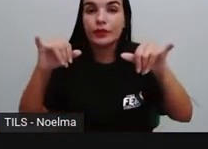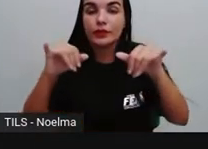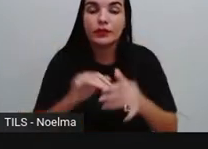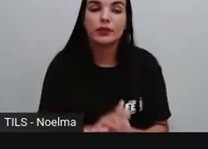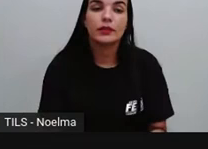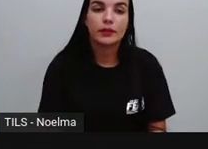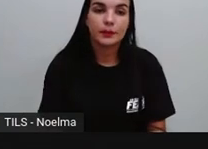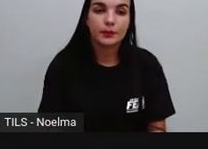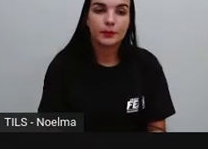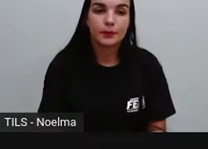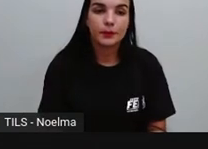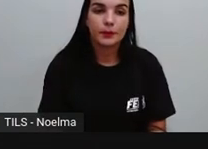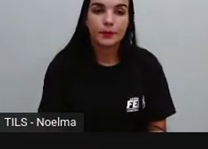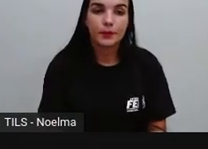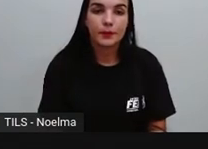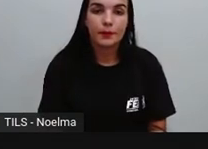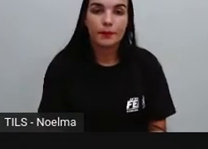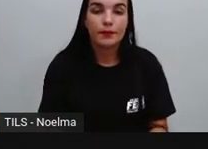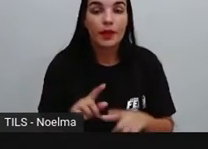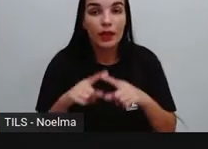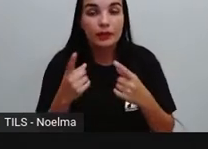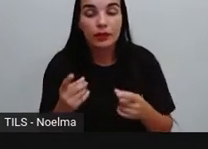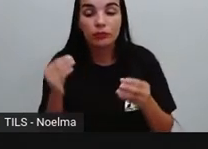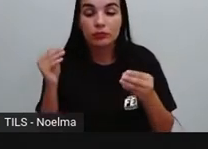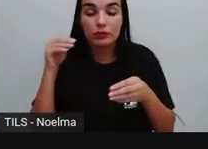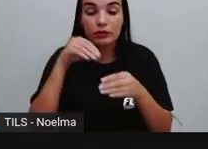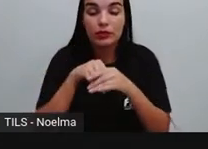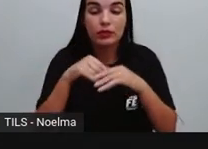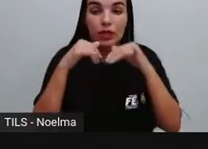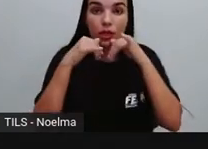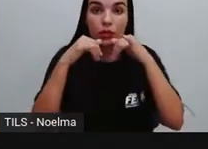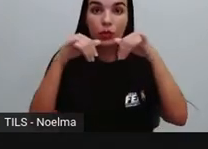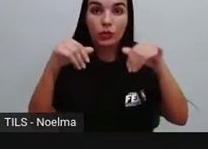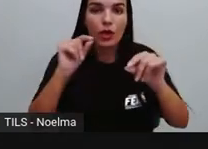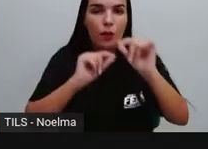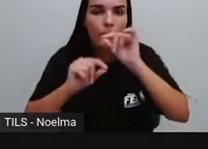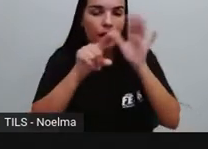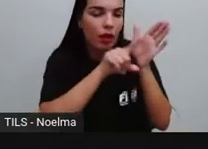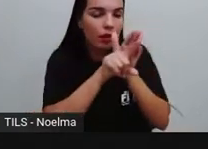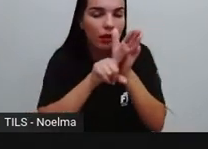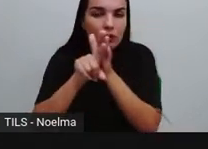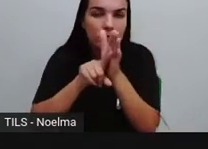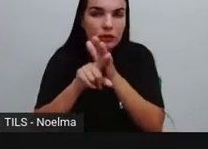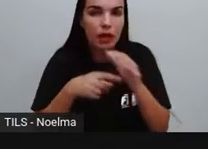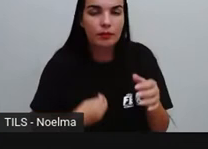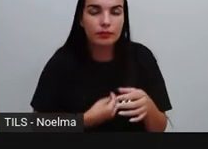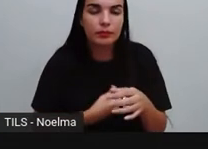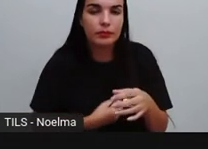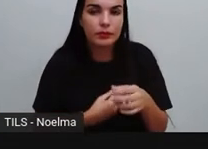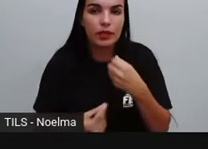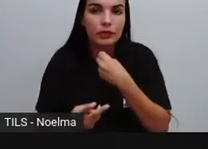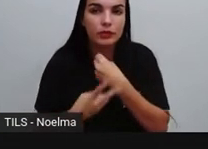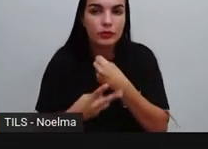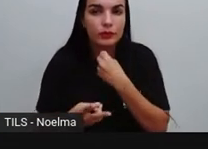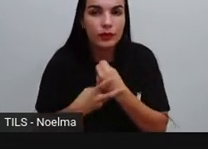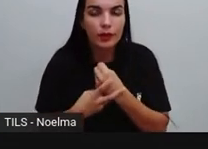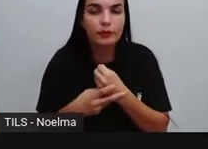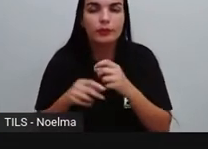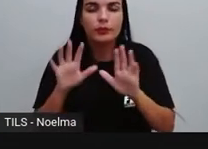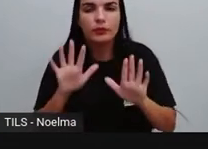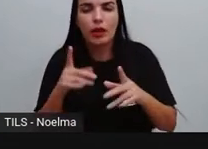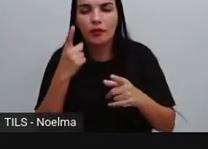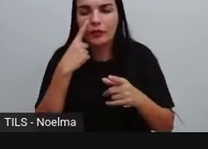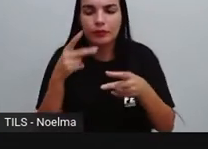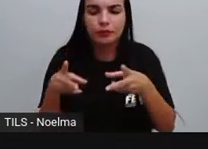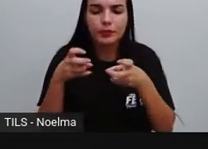notícia que a gente viu. Nessa notícia, nós vamos analisar a presença dos verbos ali e tentar